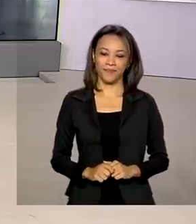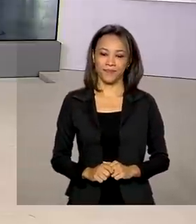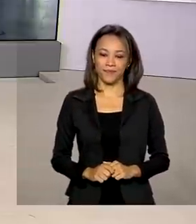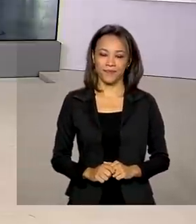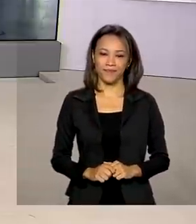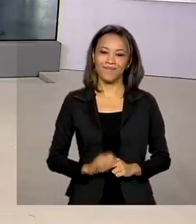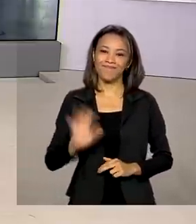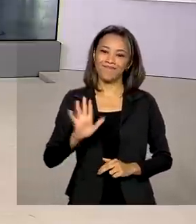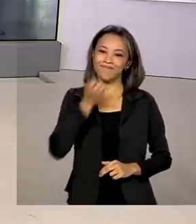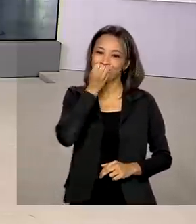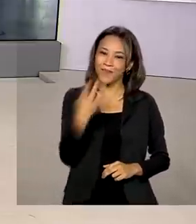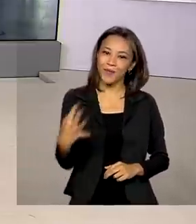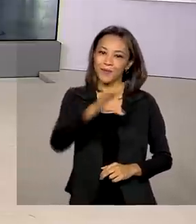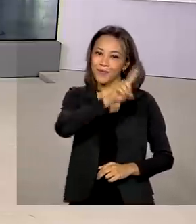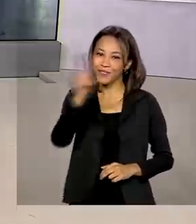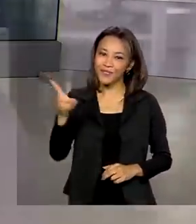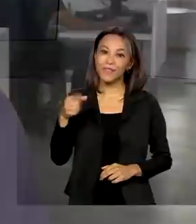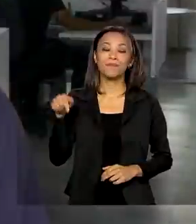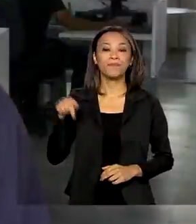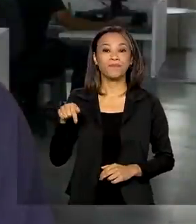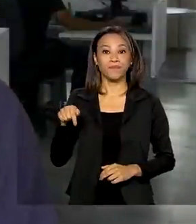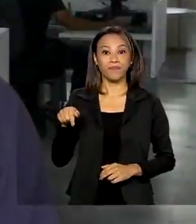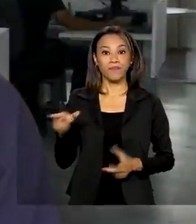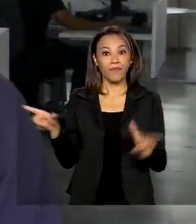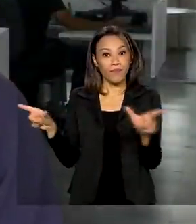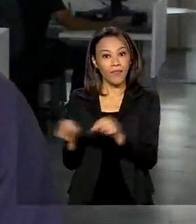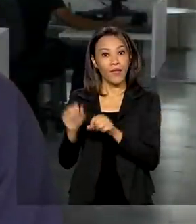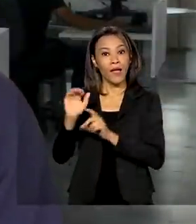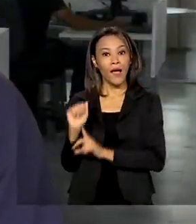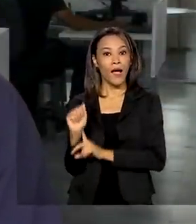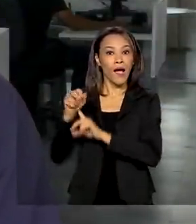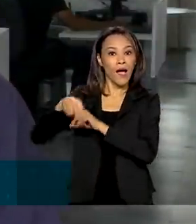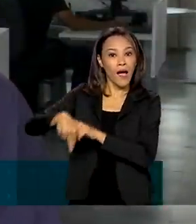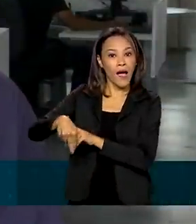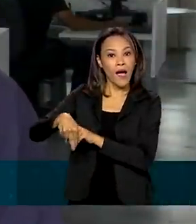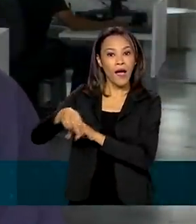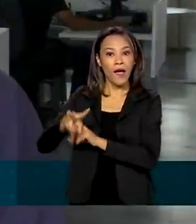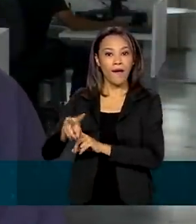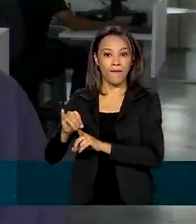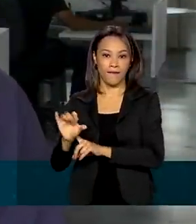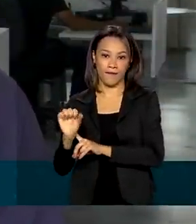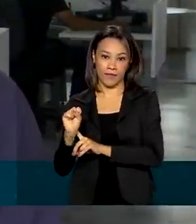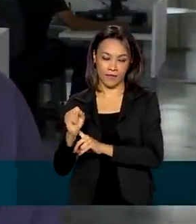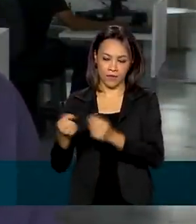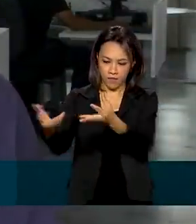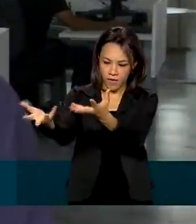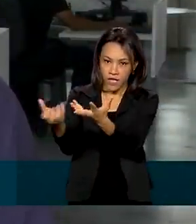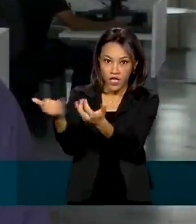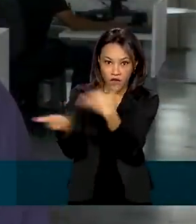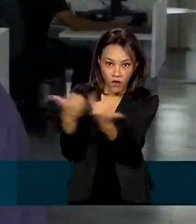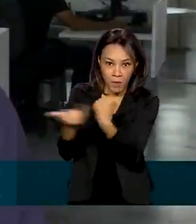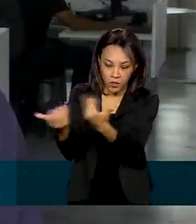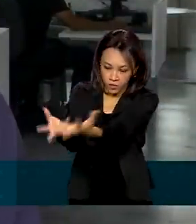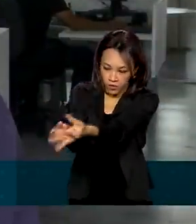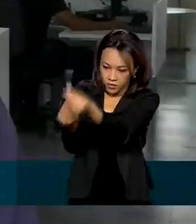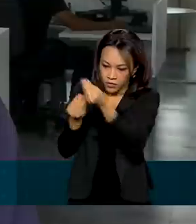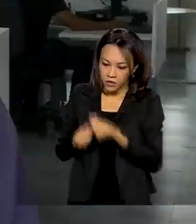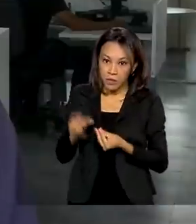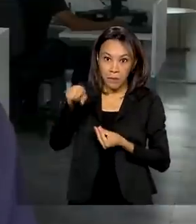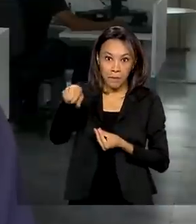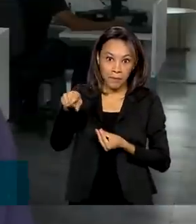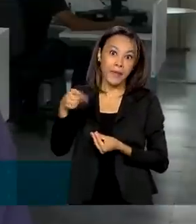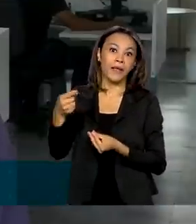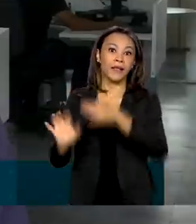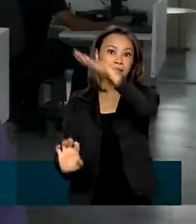Bom dia, Manu. A Agência Nacional de Vigilância Sanitária analisou as informações enviadas pela própria Pfizer,